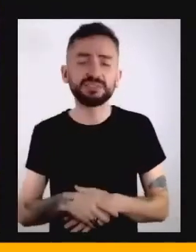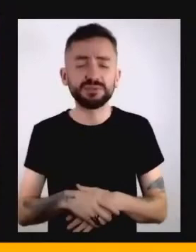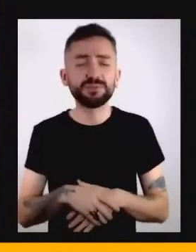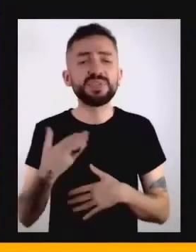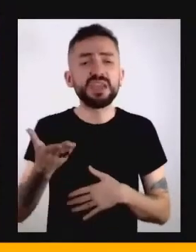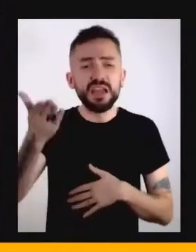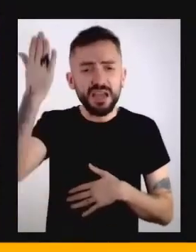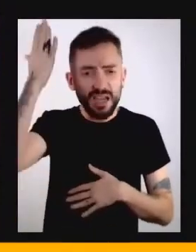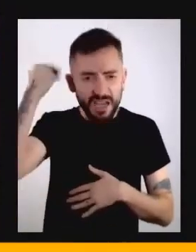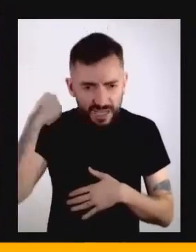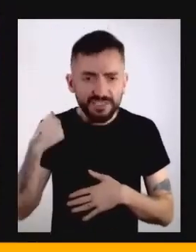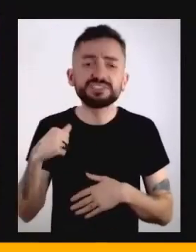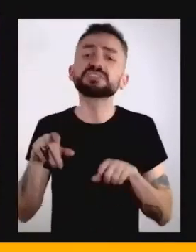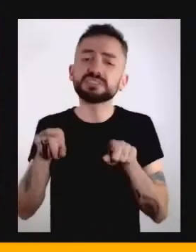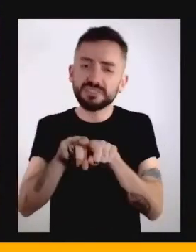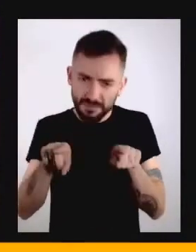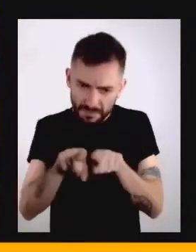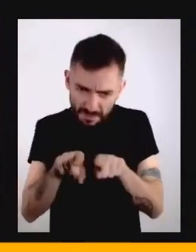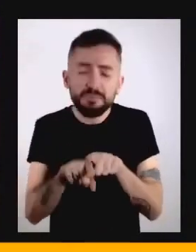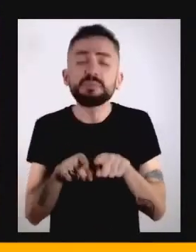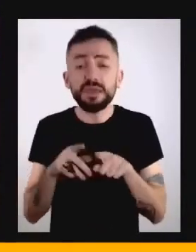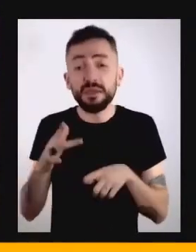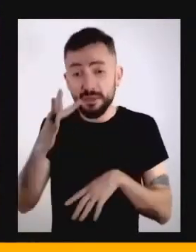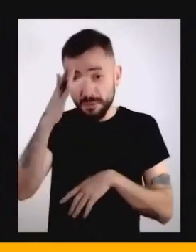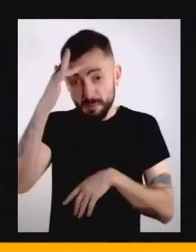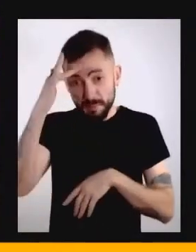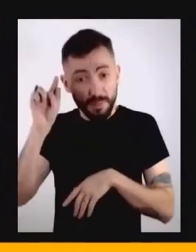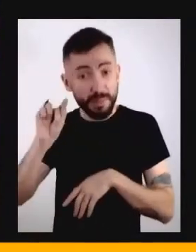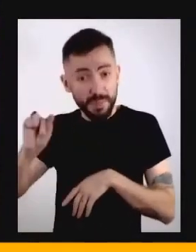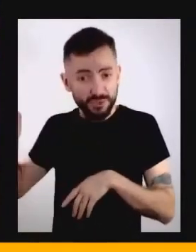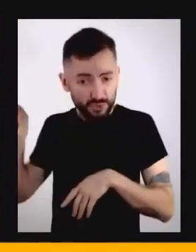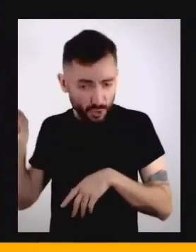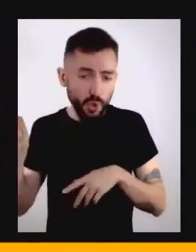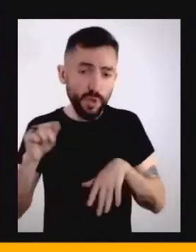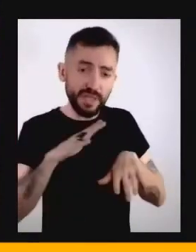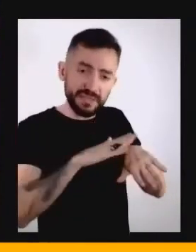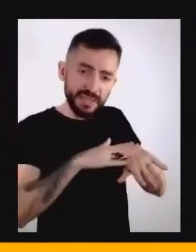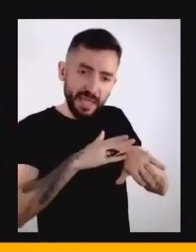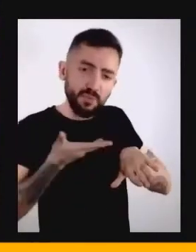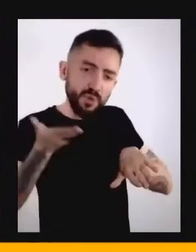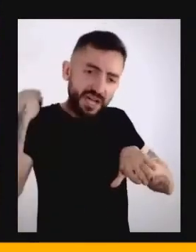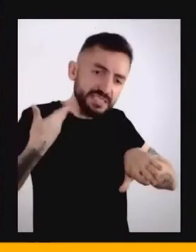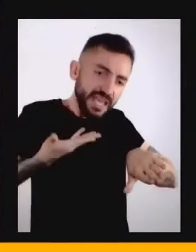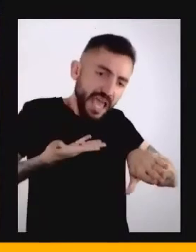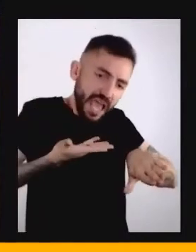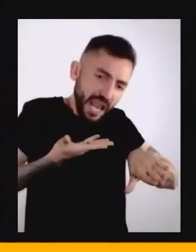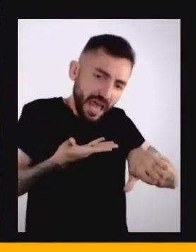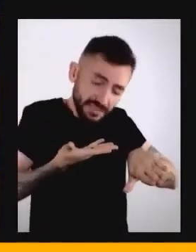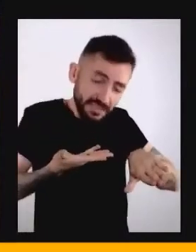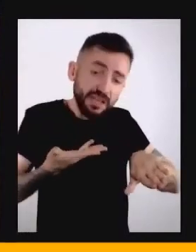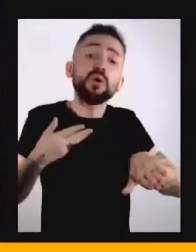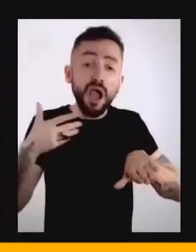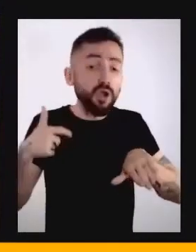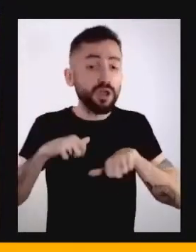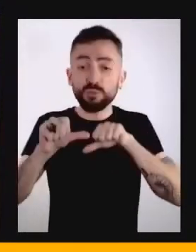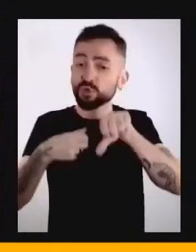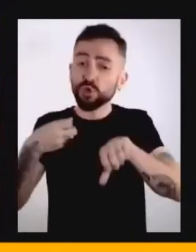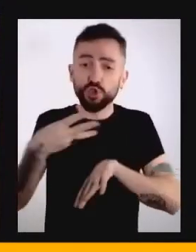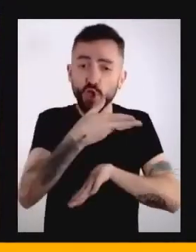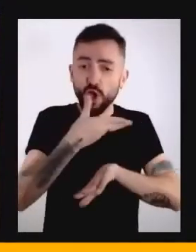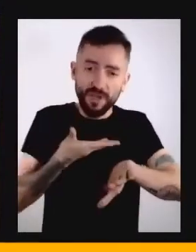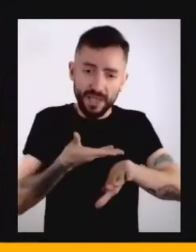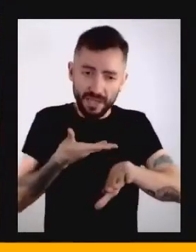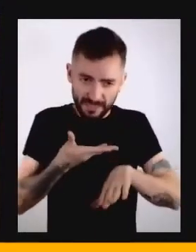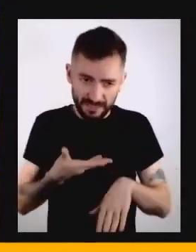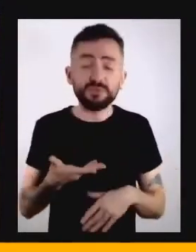outras relações com o tempo e a gente pode construir novas relações com o tempo. Para isso, a gente vai precisar entrar um pouco nessa aula de